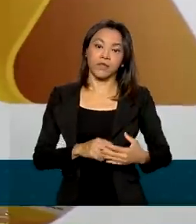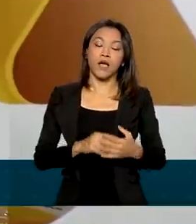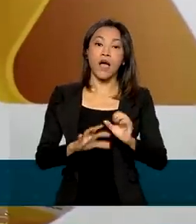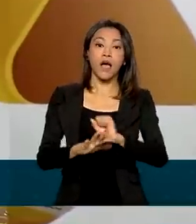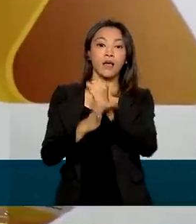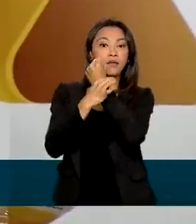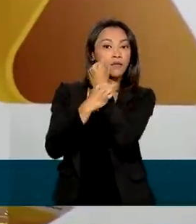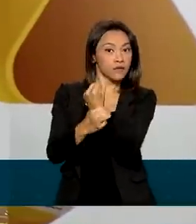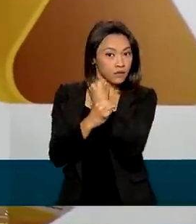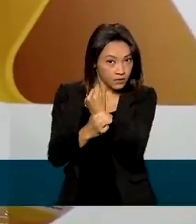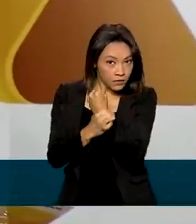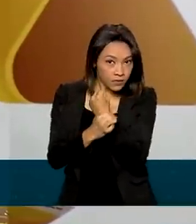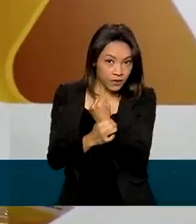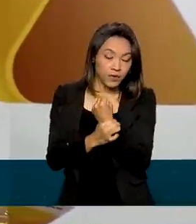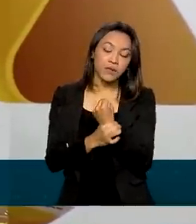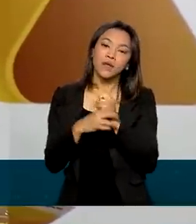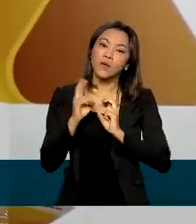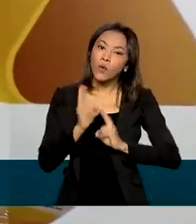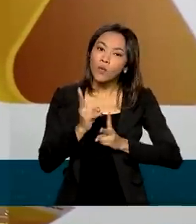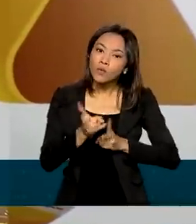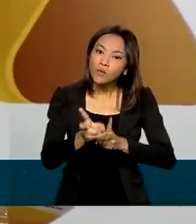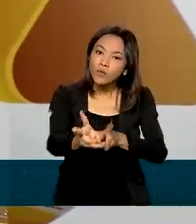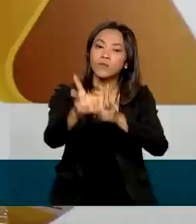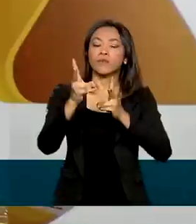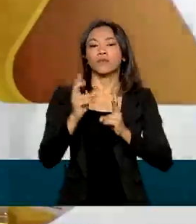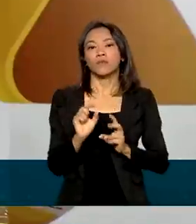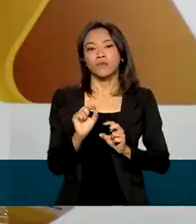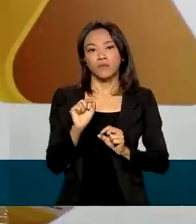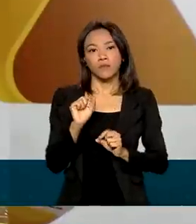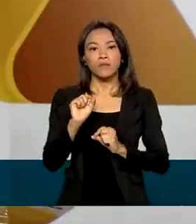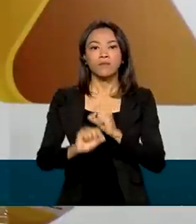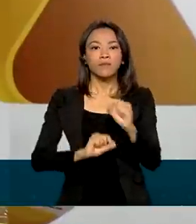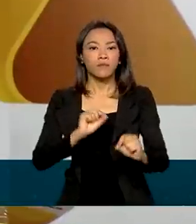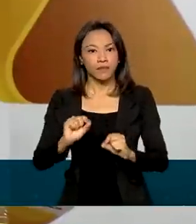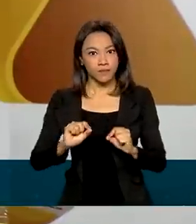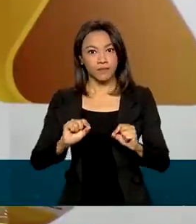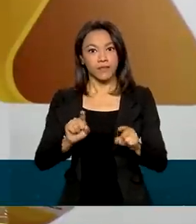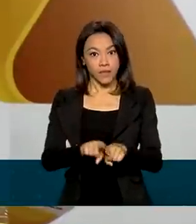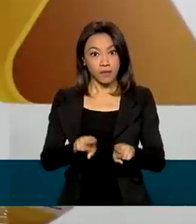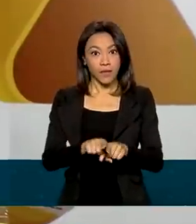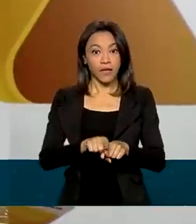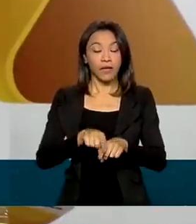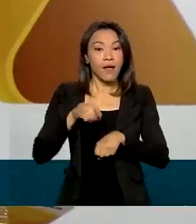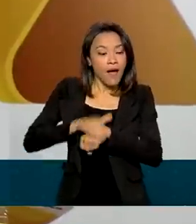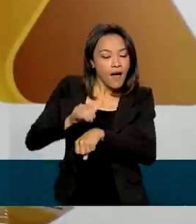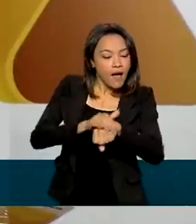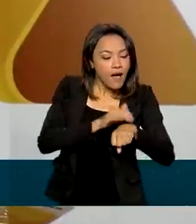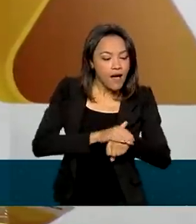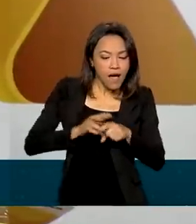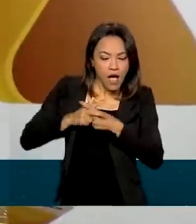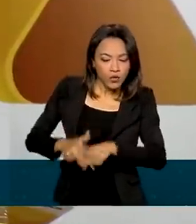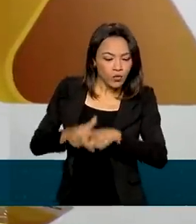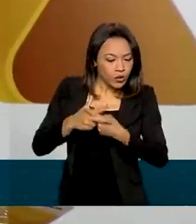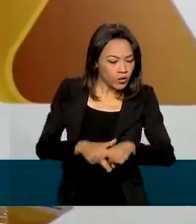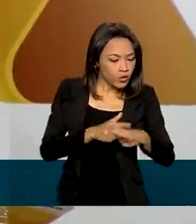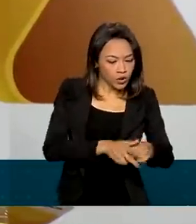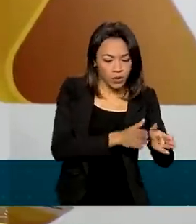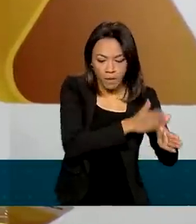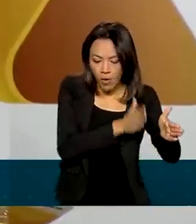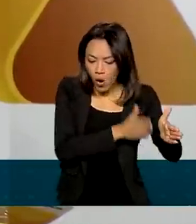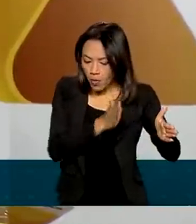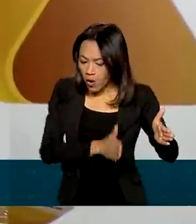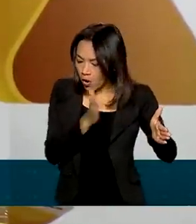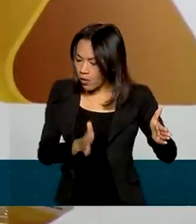garantindo sua sustentabilidade, realizando ajustes em processos na